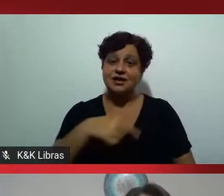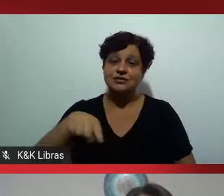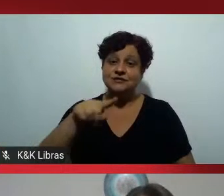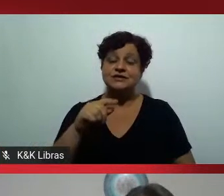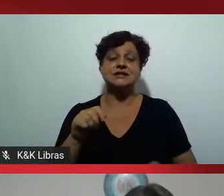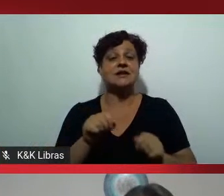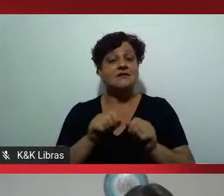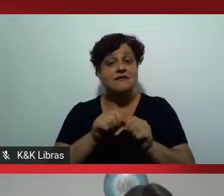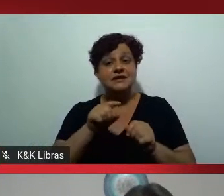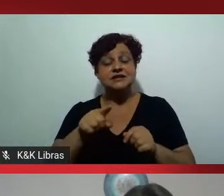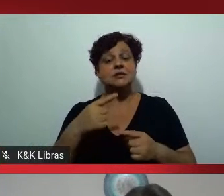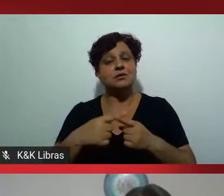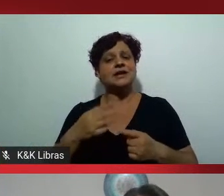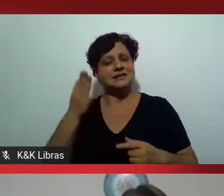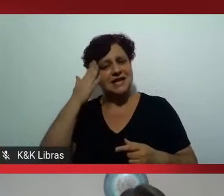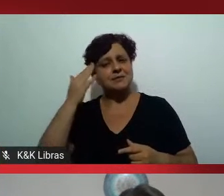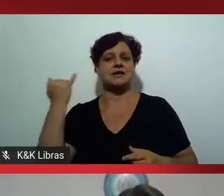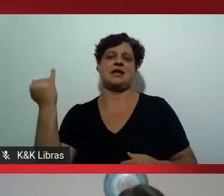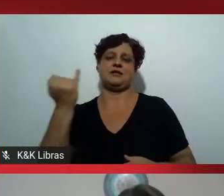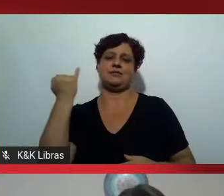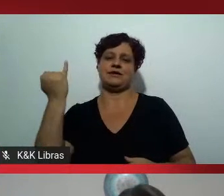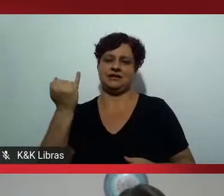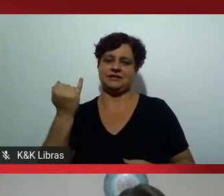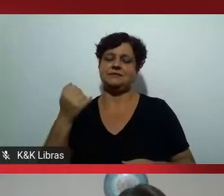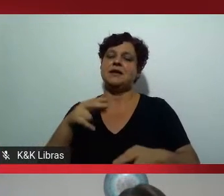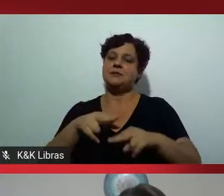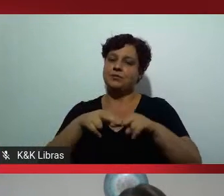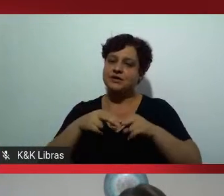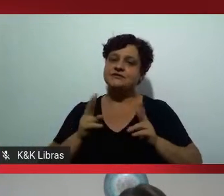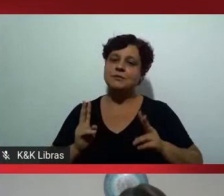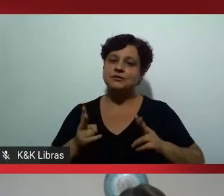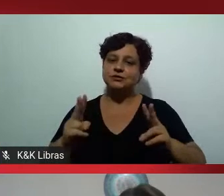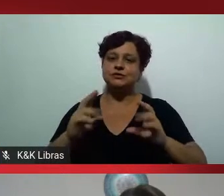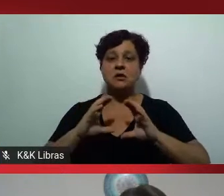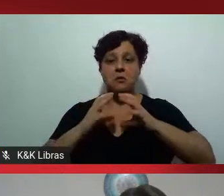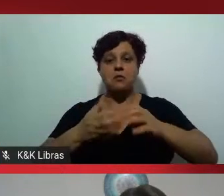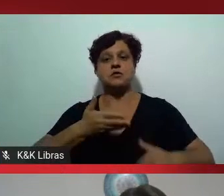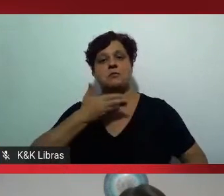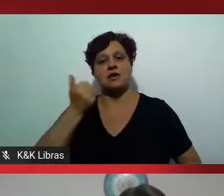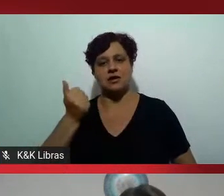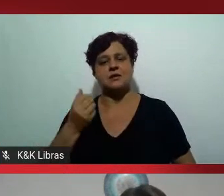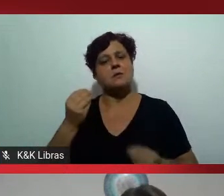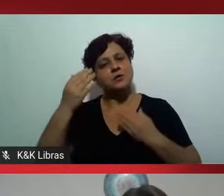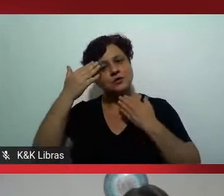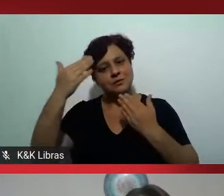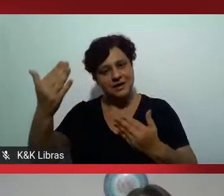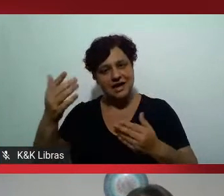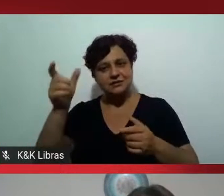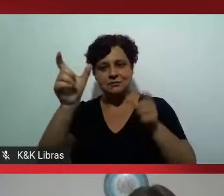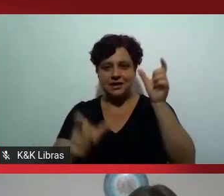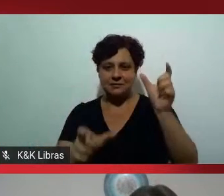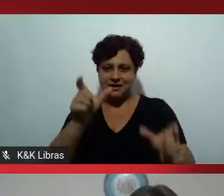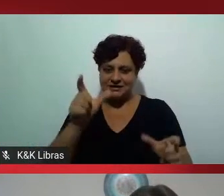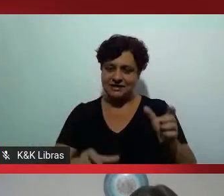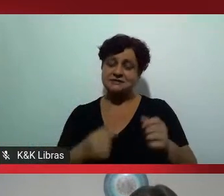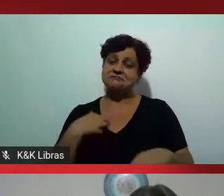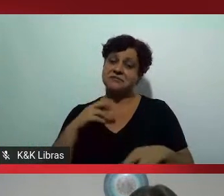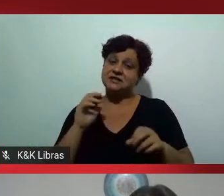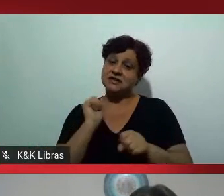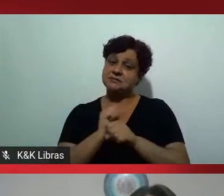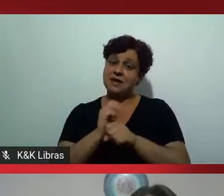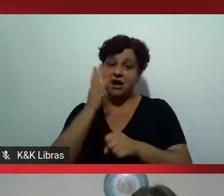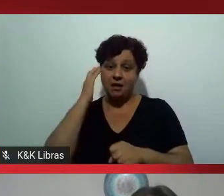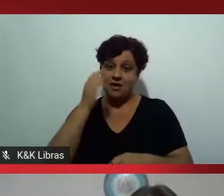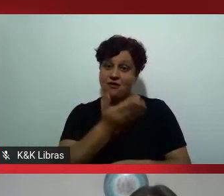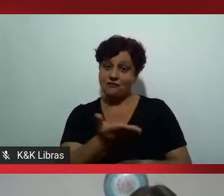isso por plena convicção e é dessa forma que nós vamos construir um mundo melhor muito obrigada pela presença espero todos vocês